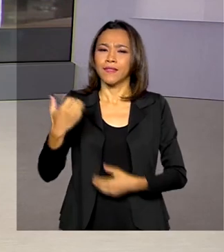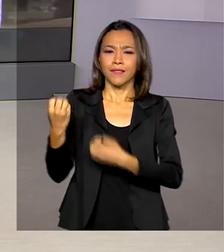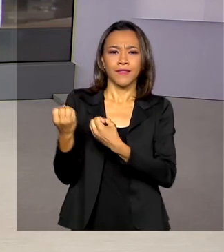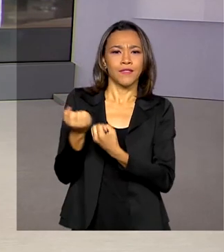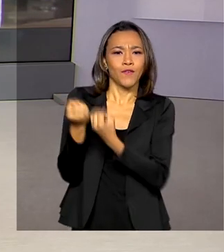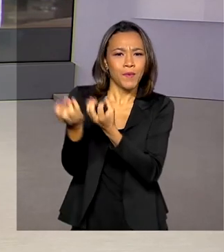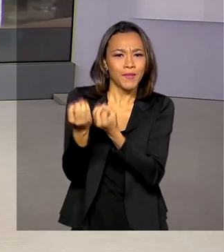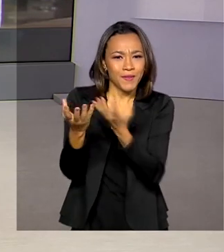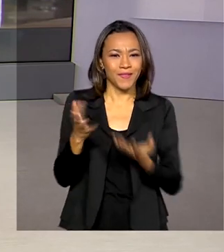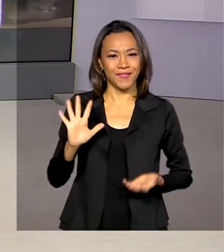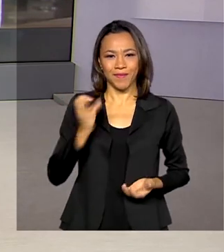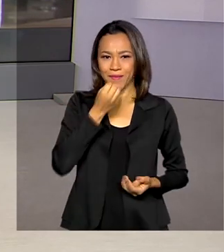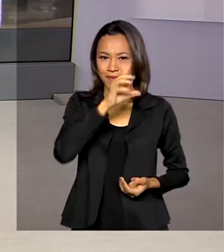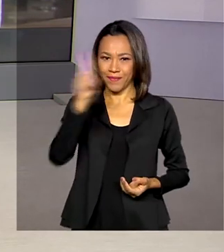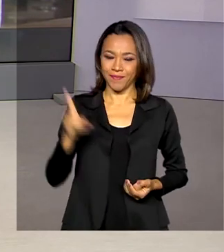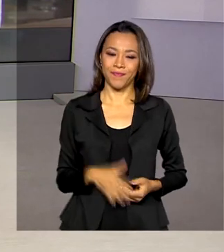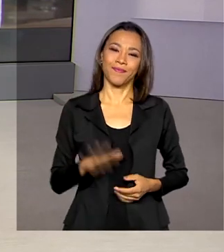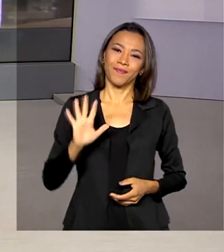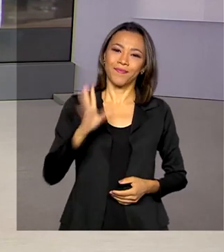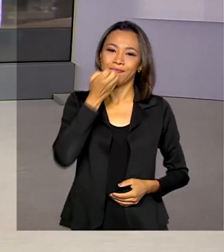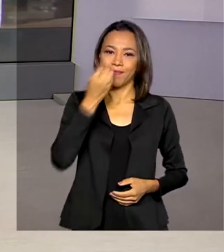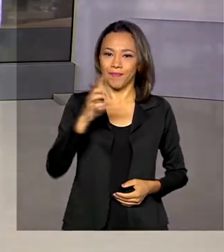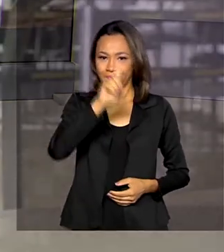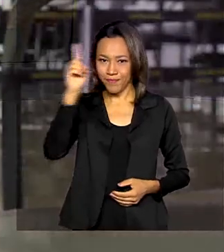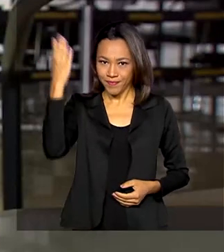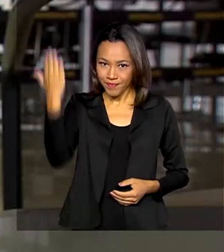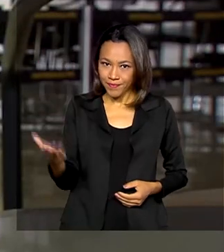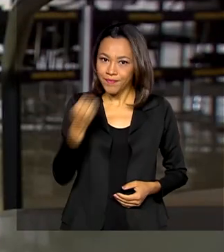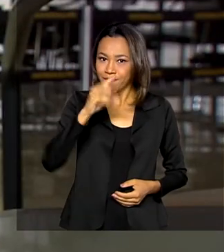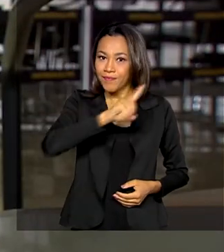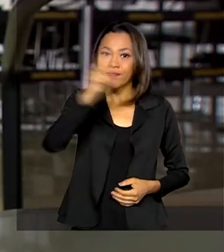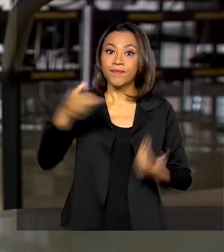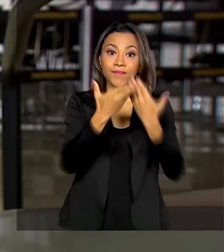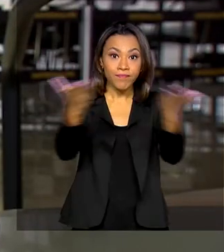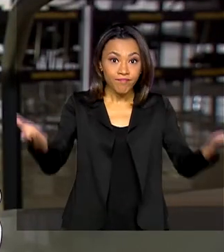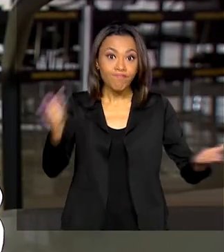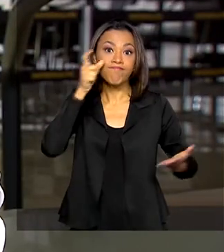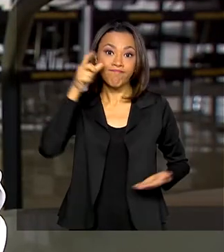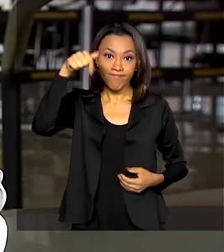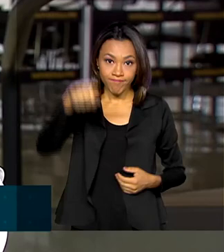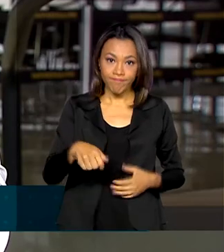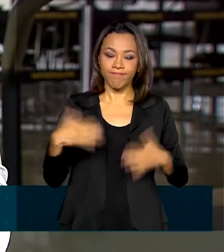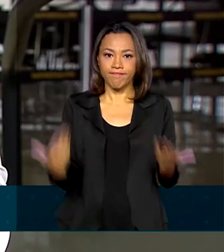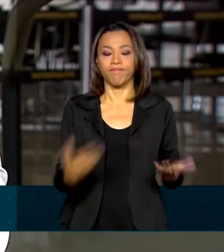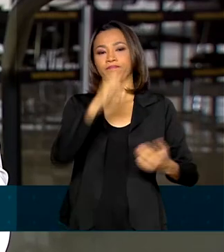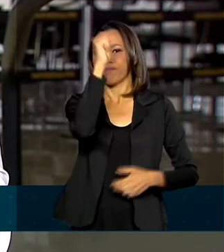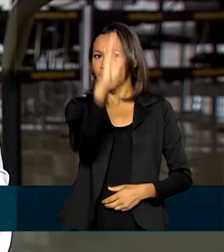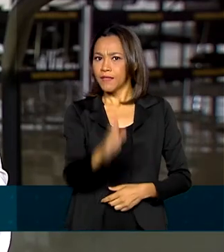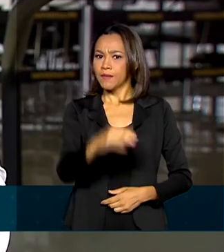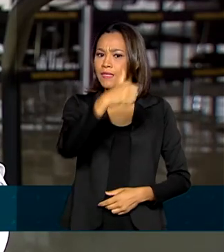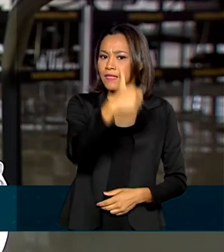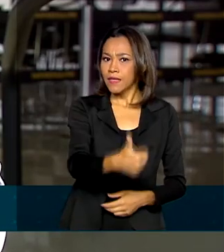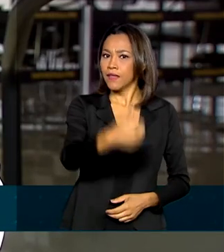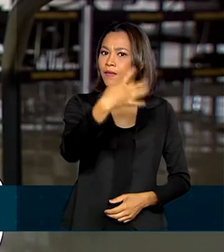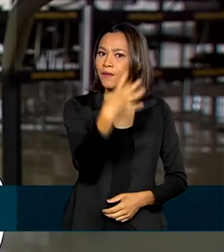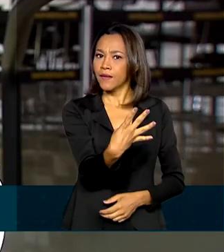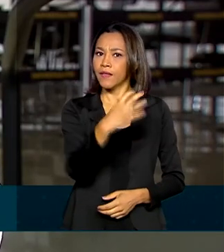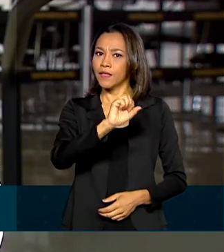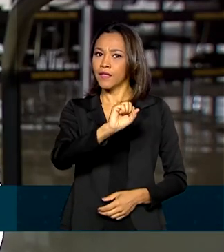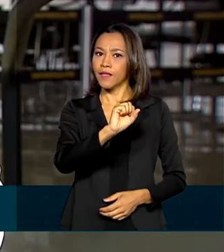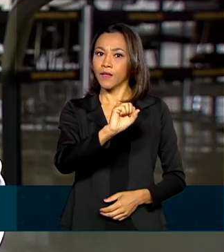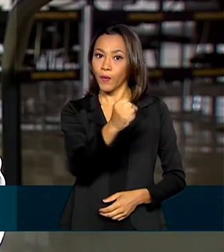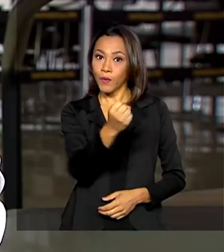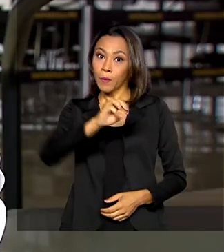bom dia. Olá Renata, bom dia. Bom dia a todos que nos acompanham aqui na TV Brasil. Bom, o Brasil tem 148 milhões de